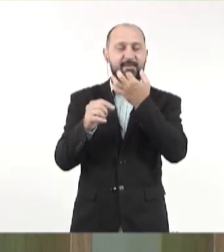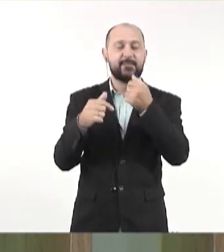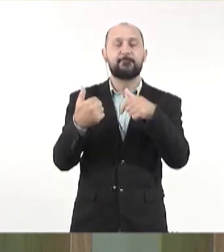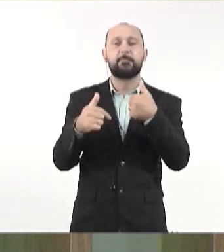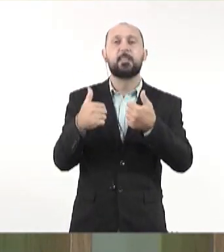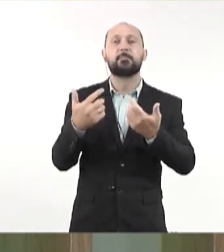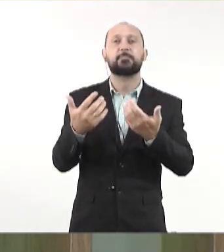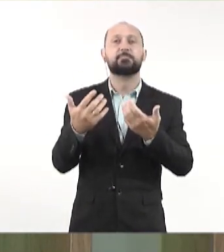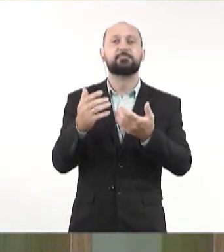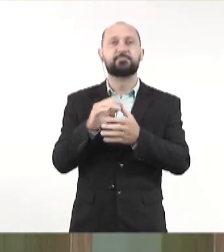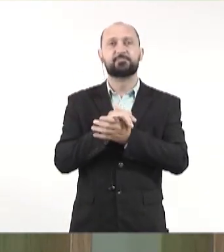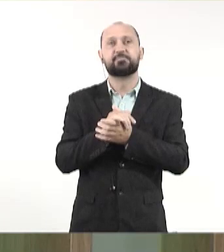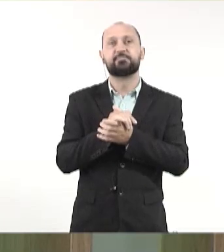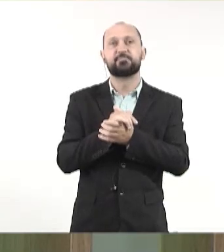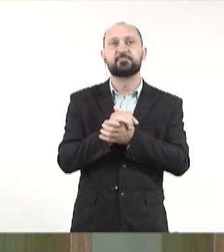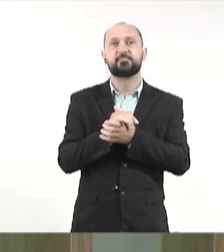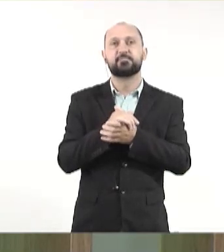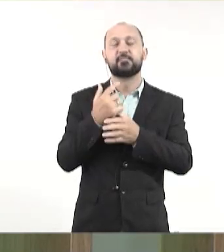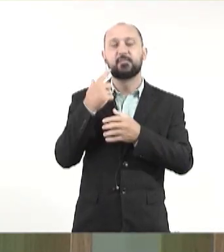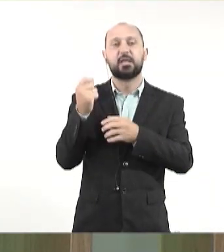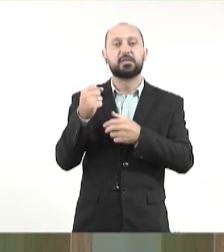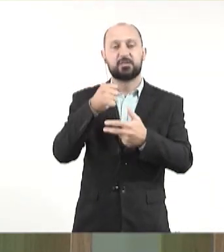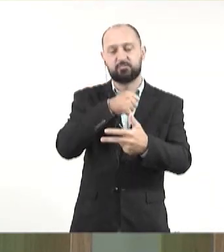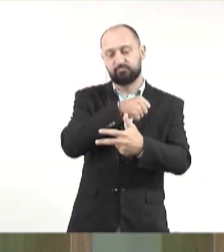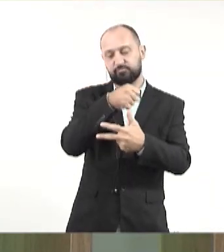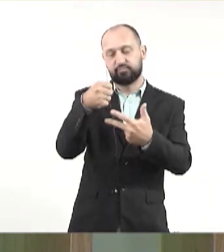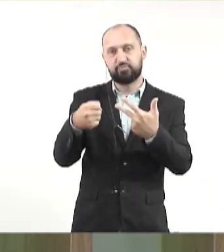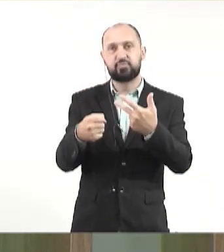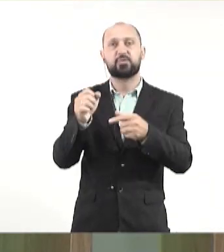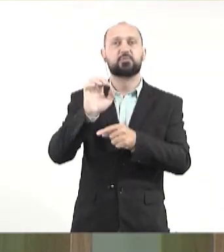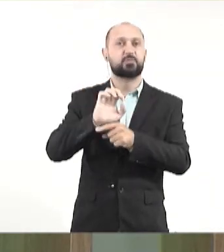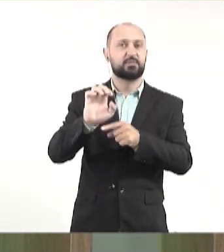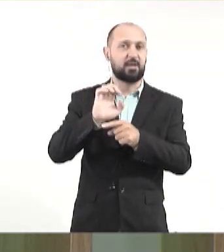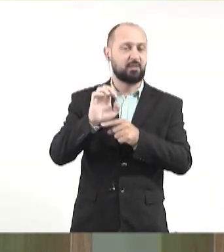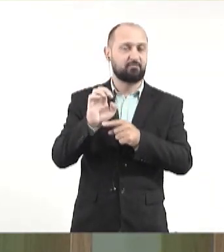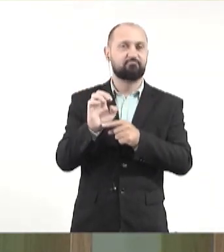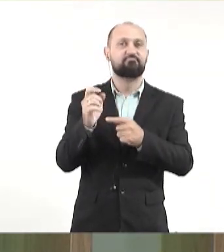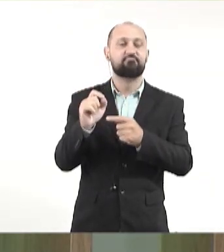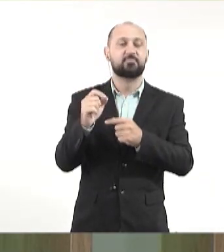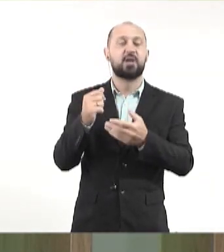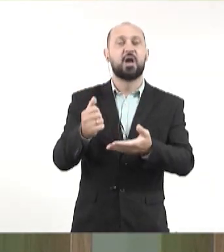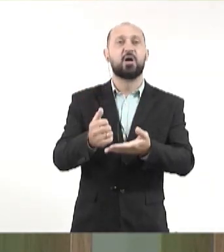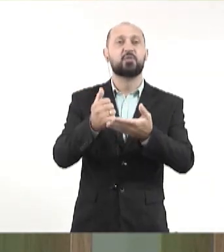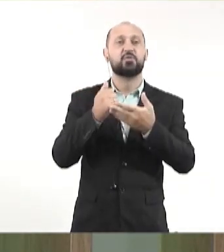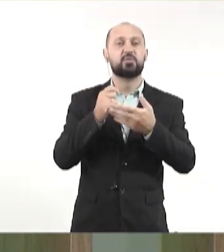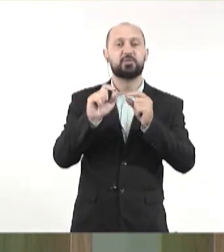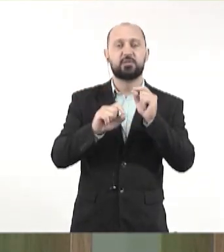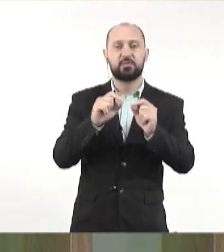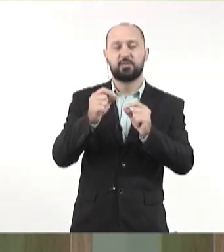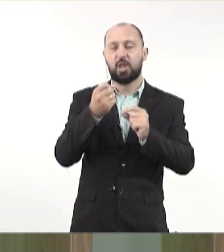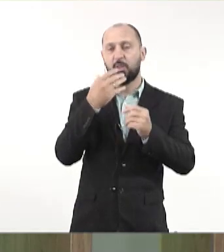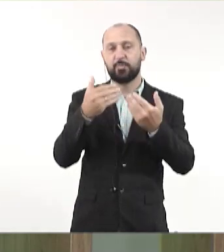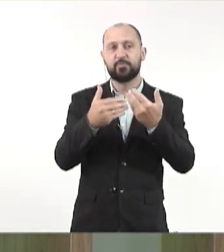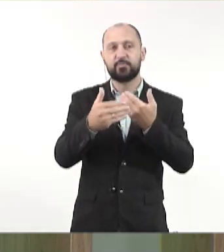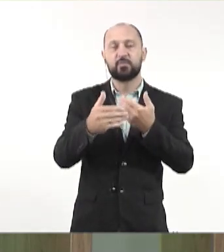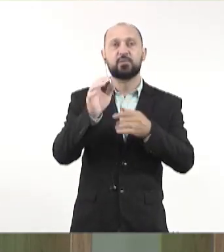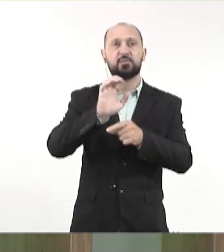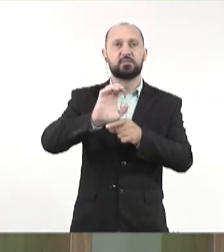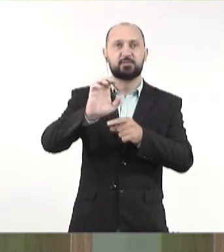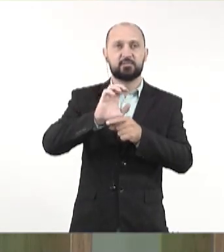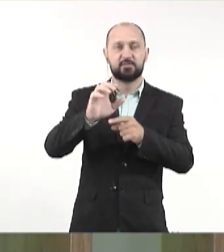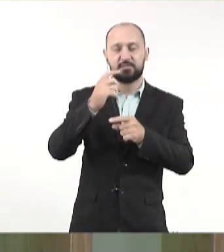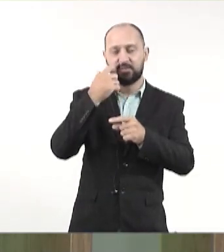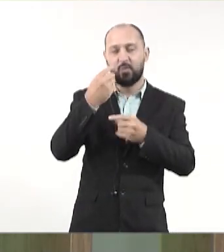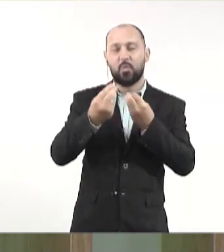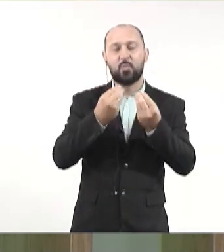funções, desses poderes, né, do Estado que auxiliam no bom funcionamento do Estado de